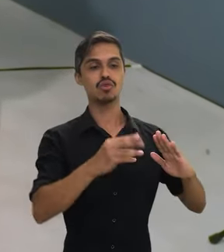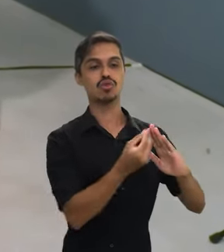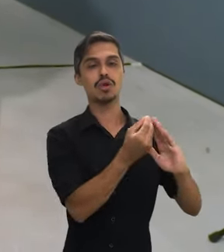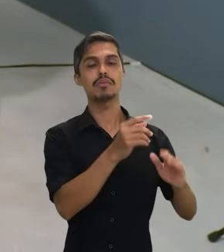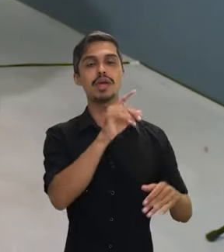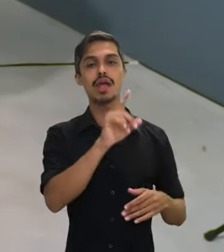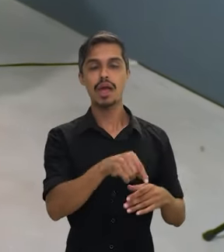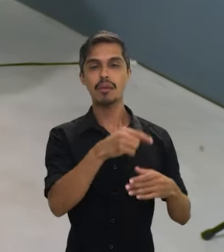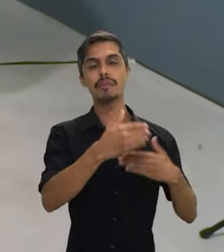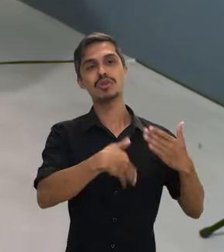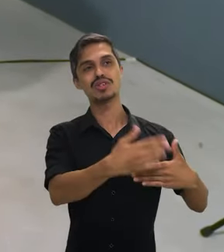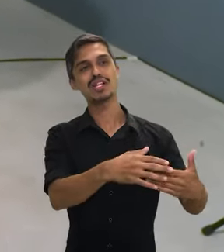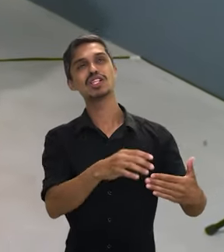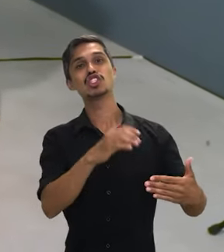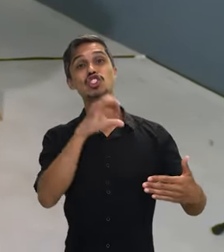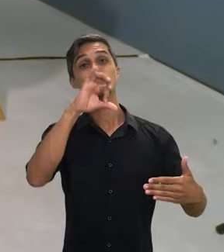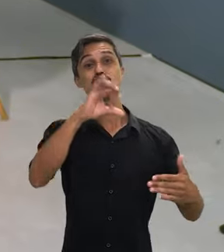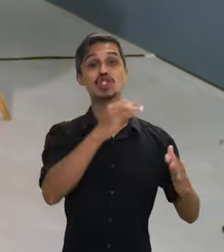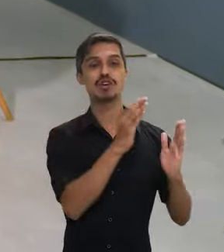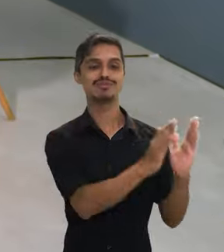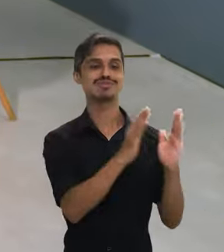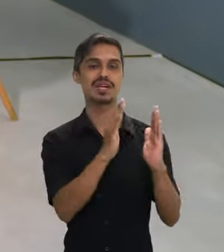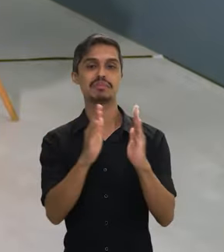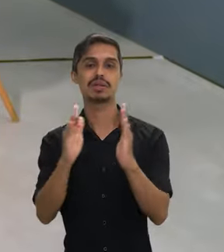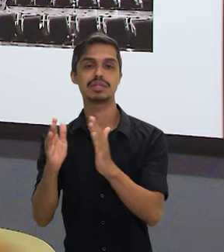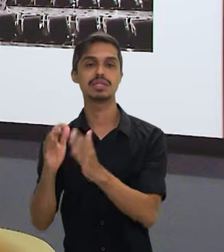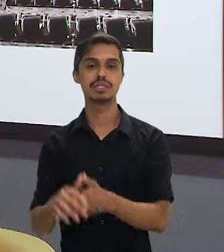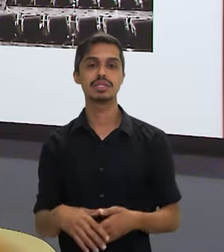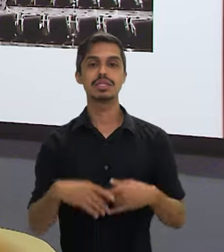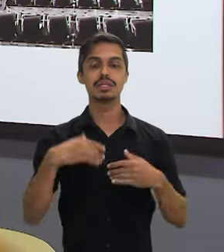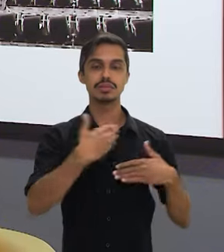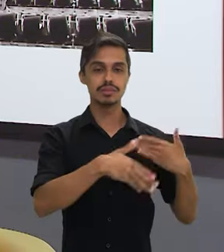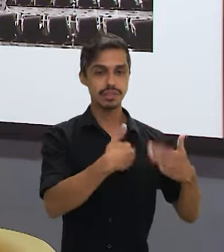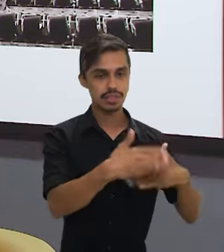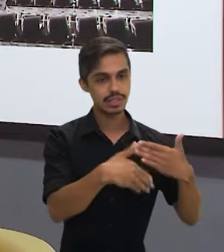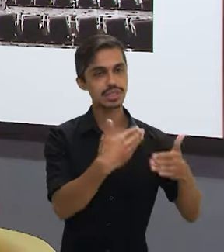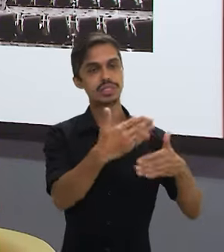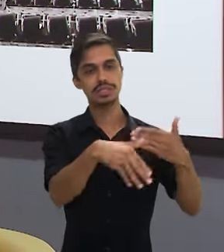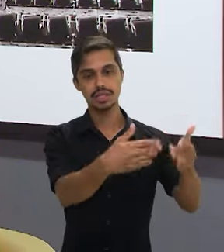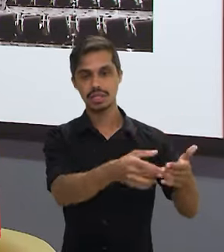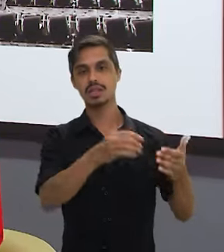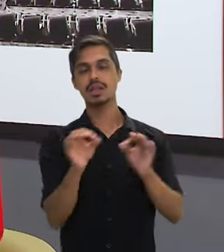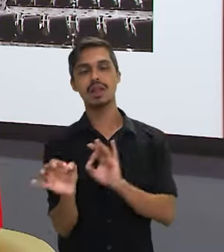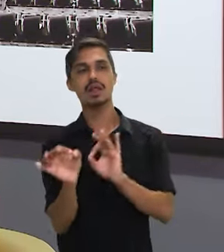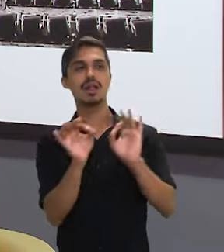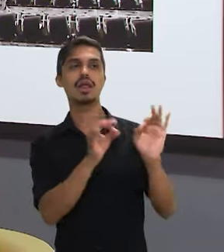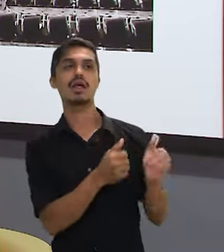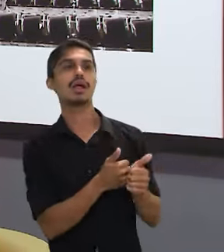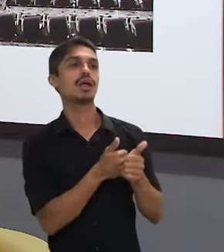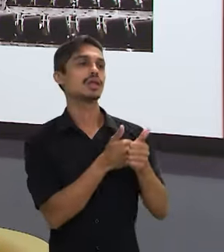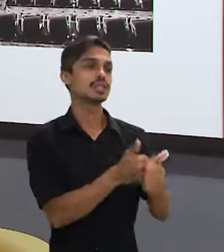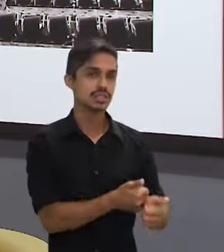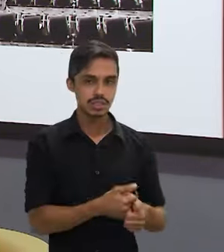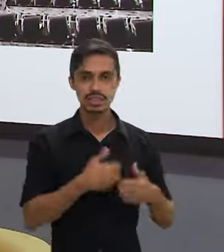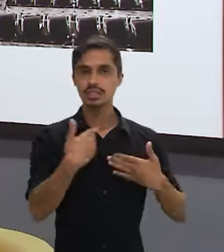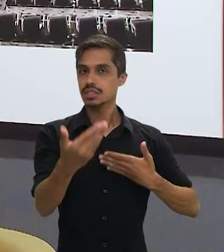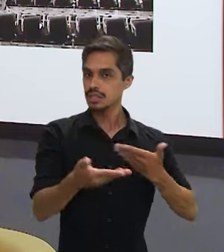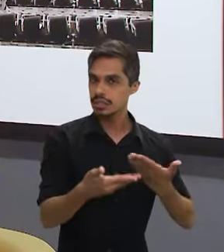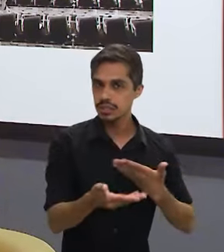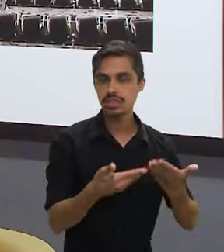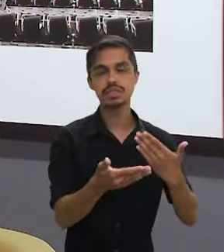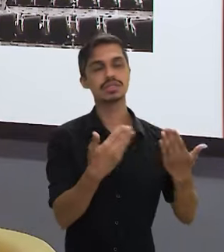longo, é um processo de nove etapas, um processo onde a gente precisa cada vez estar acompanhando em cima,